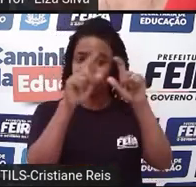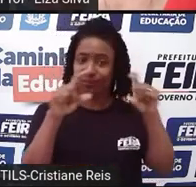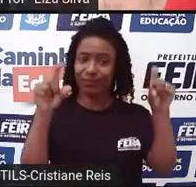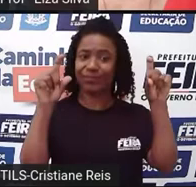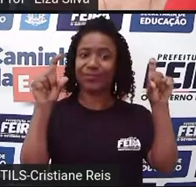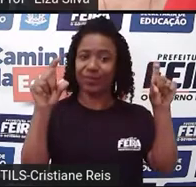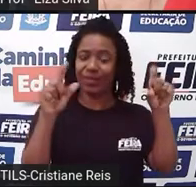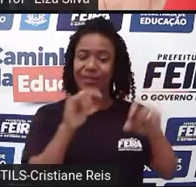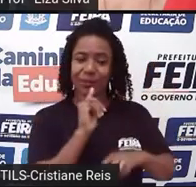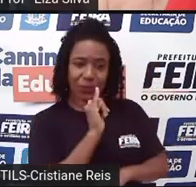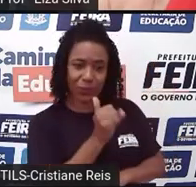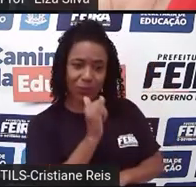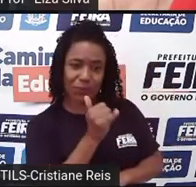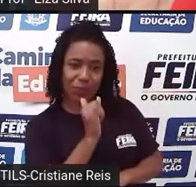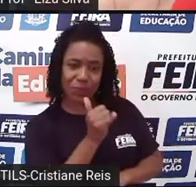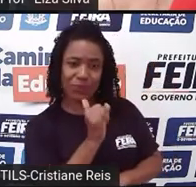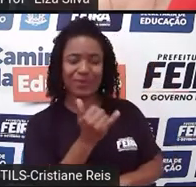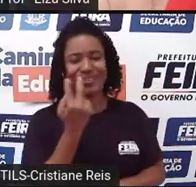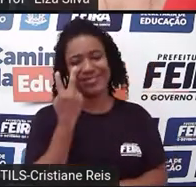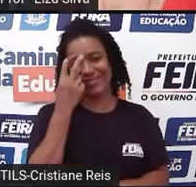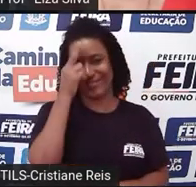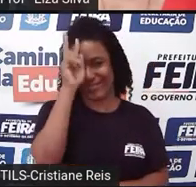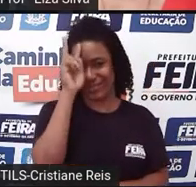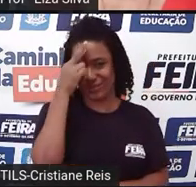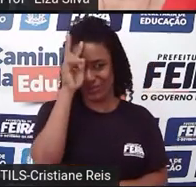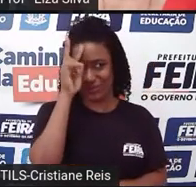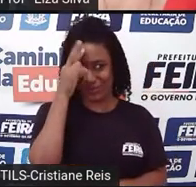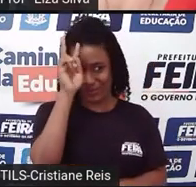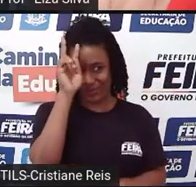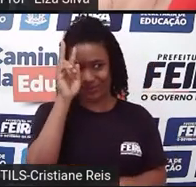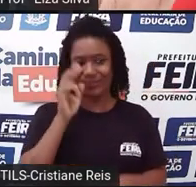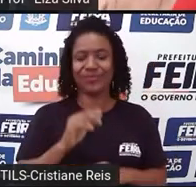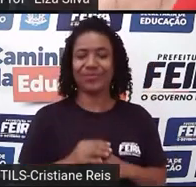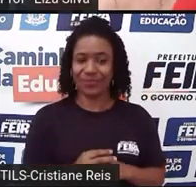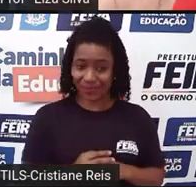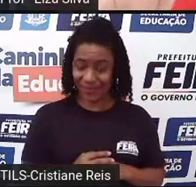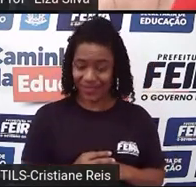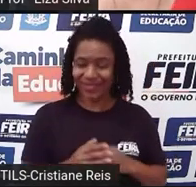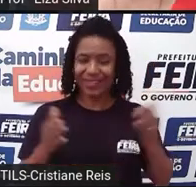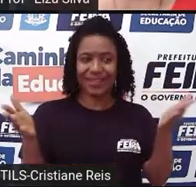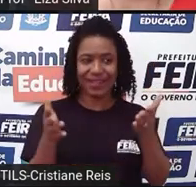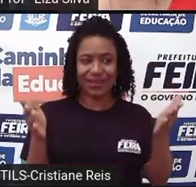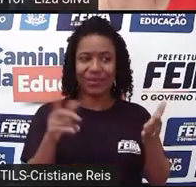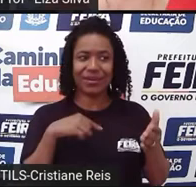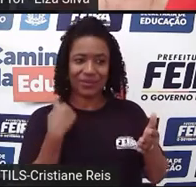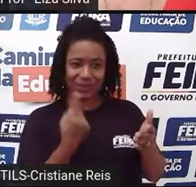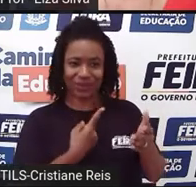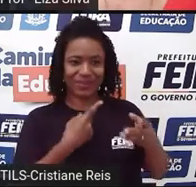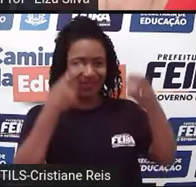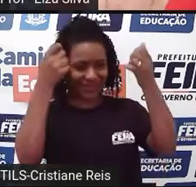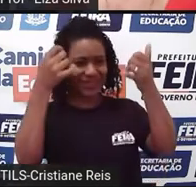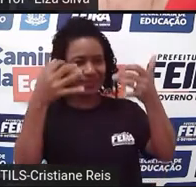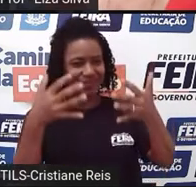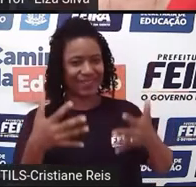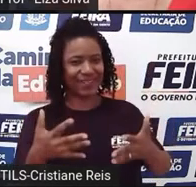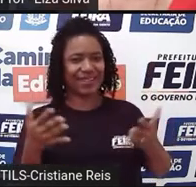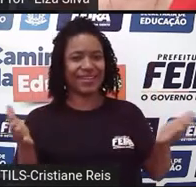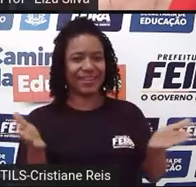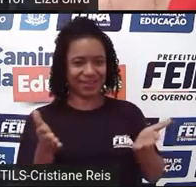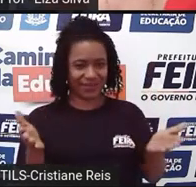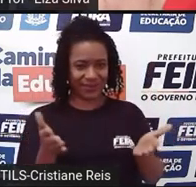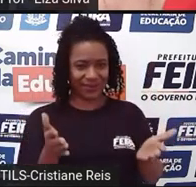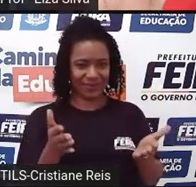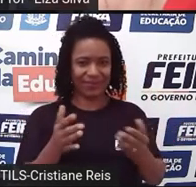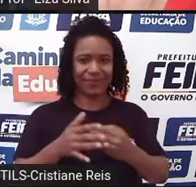a narrativa. Porque conta uma história. E é sobre isso que a gente vai aprender hoje e um pouco